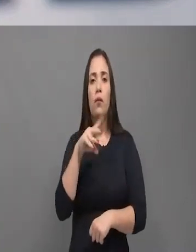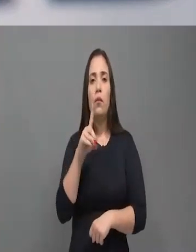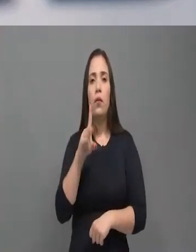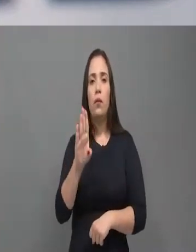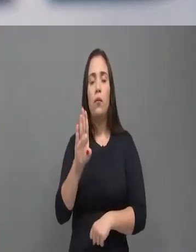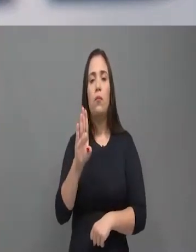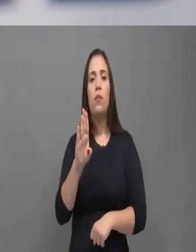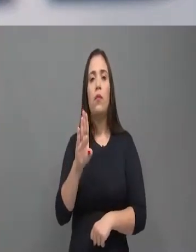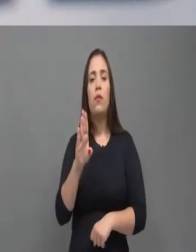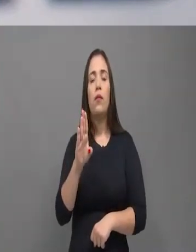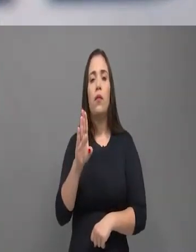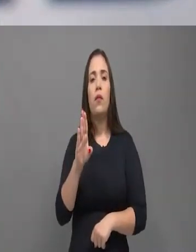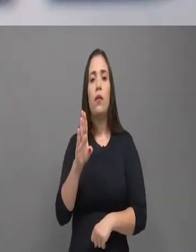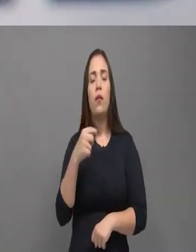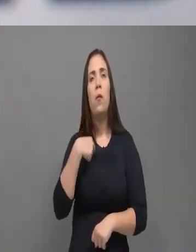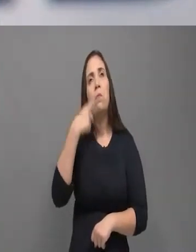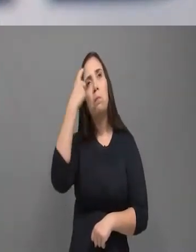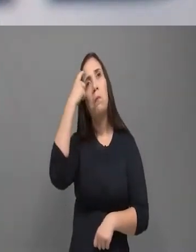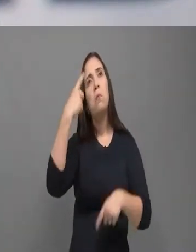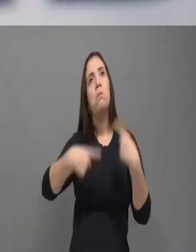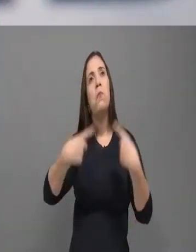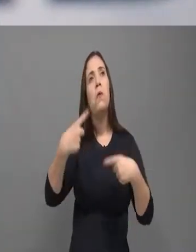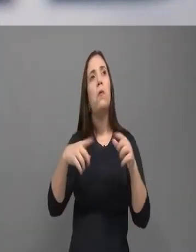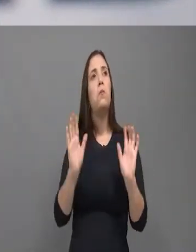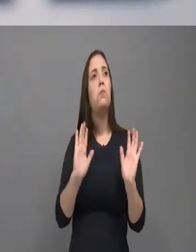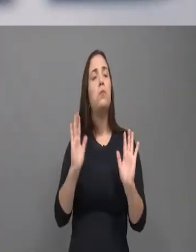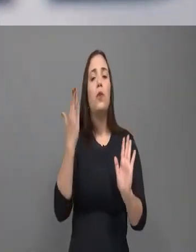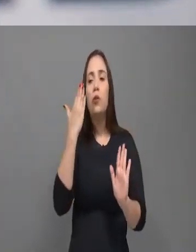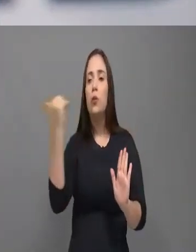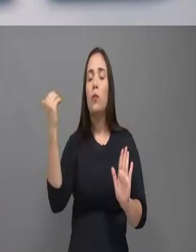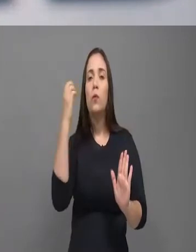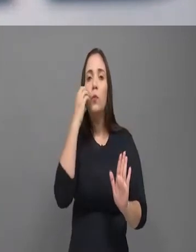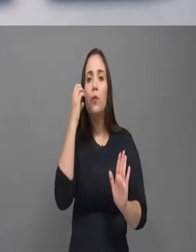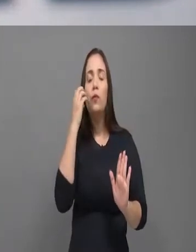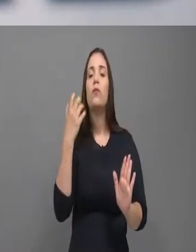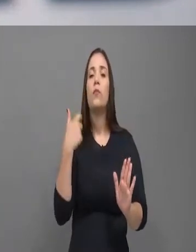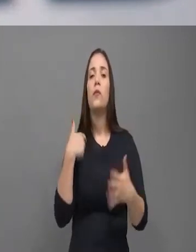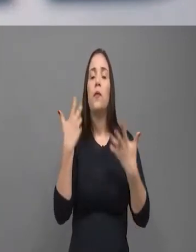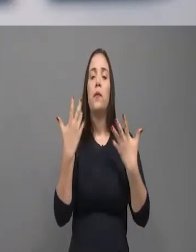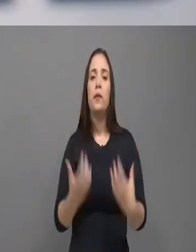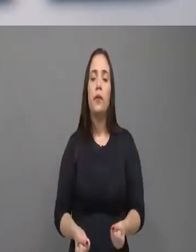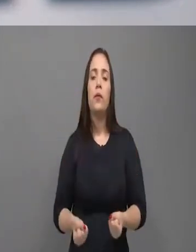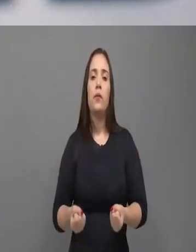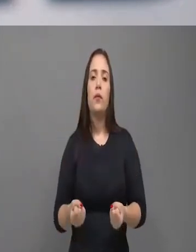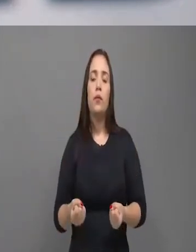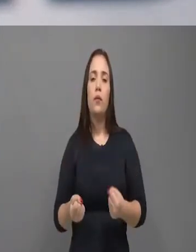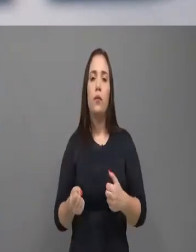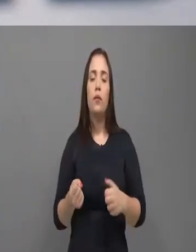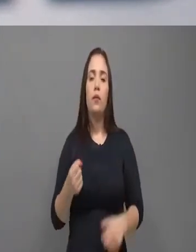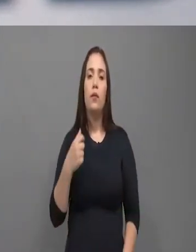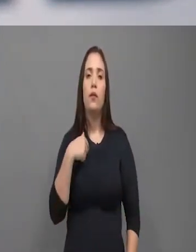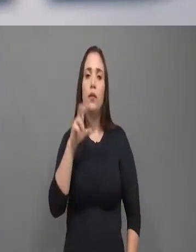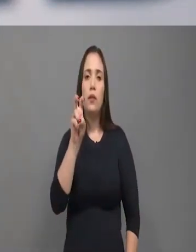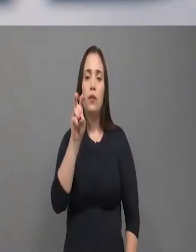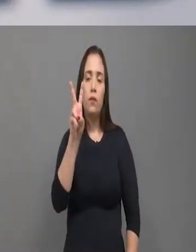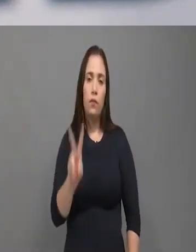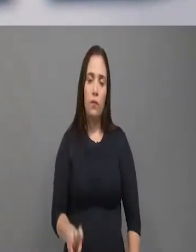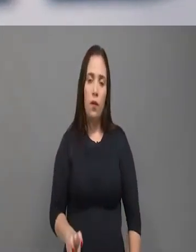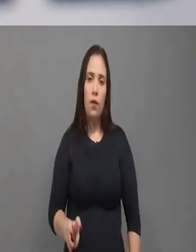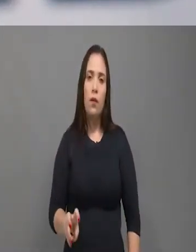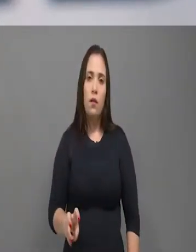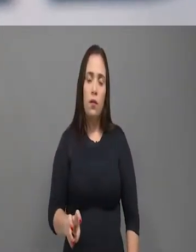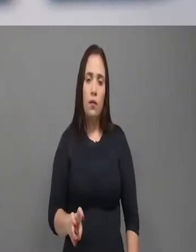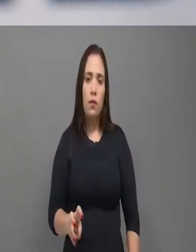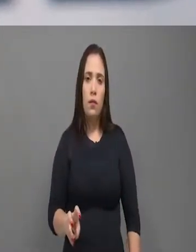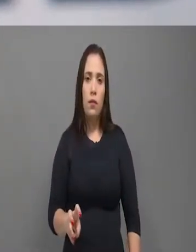Legislativa. Mas eu vejo o Carlos Federico com muita alegria quando os governantes passam, ver que as